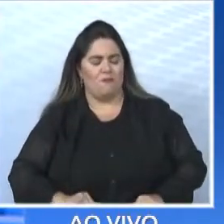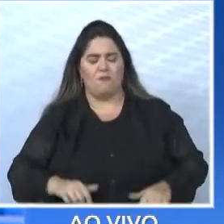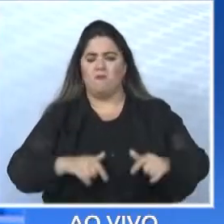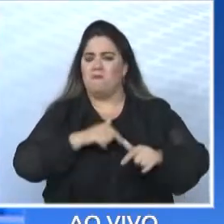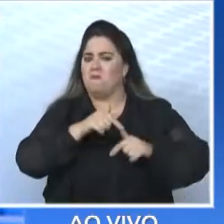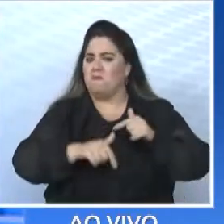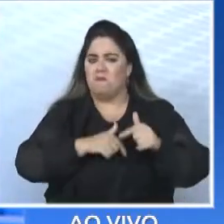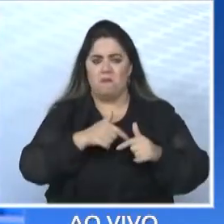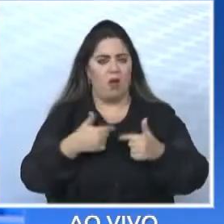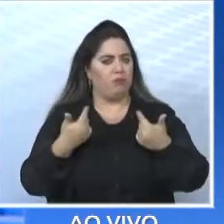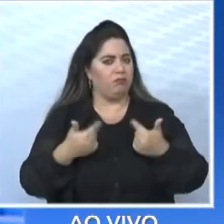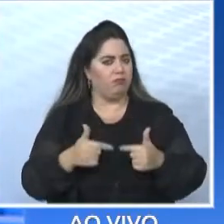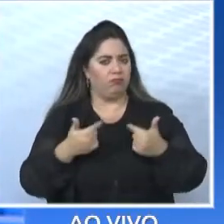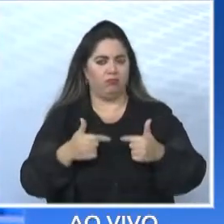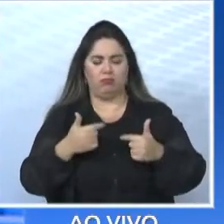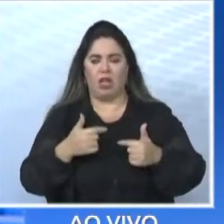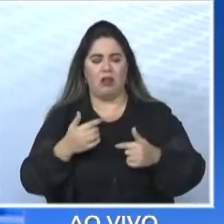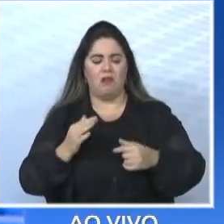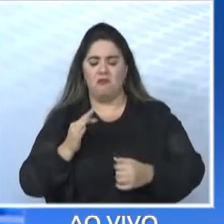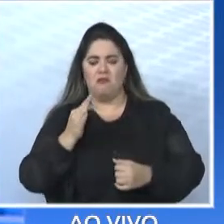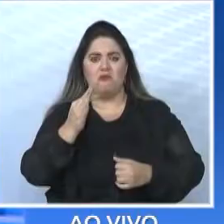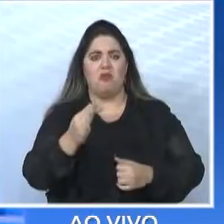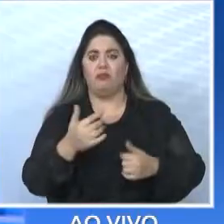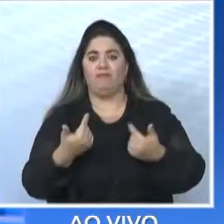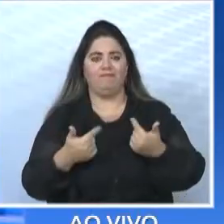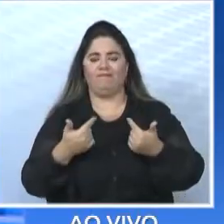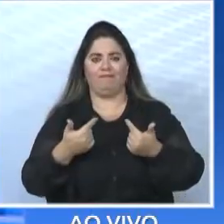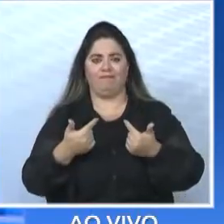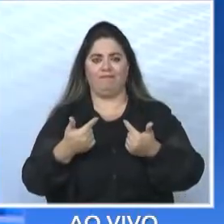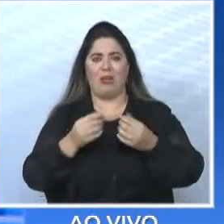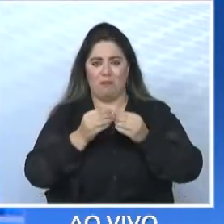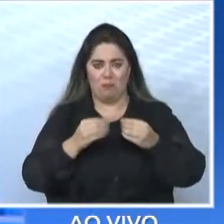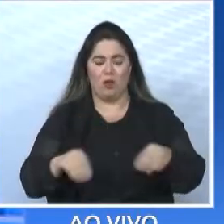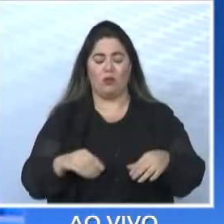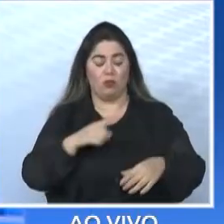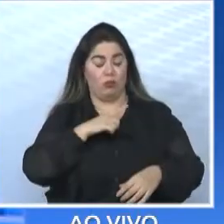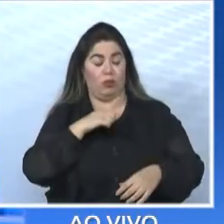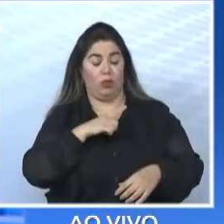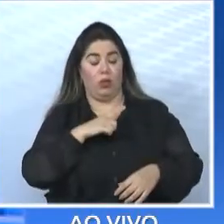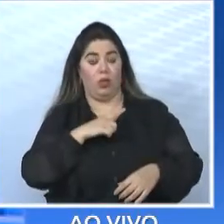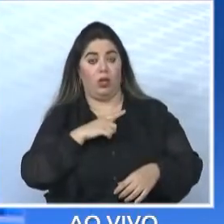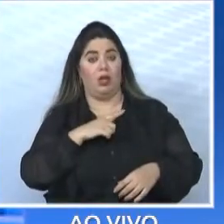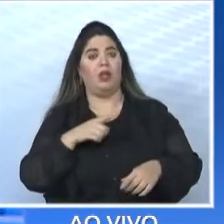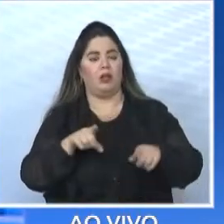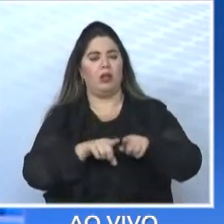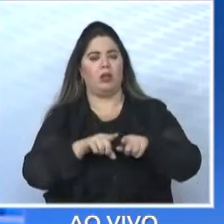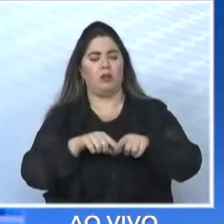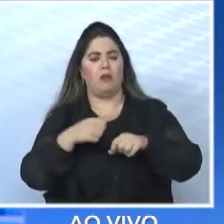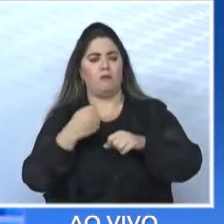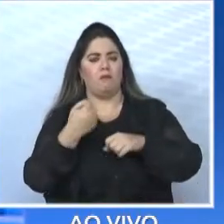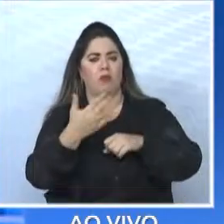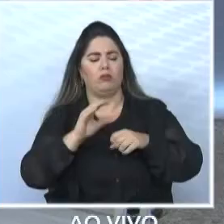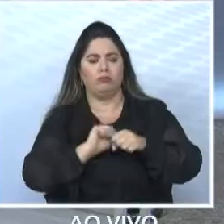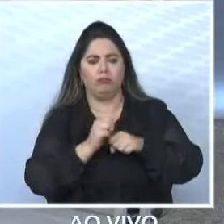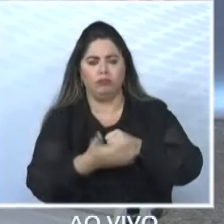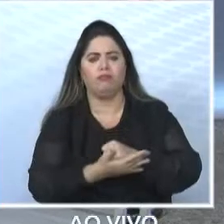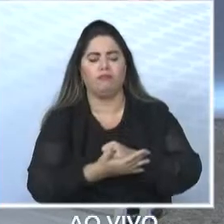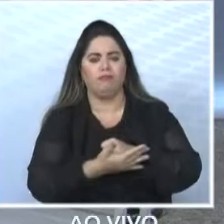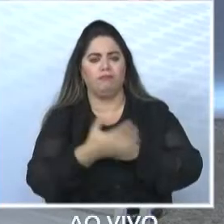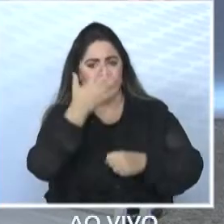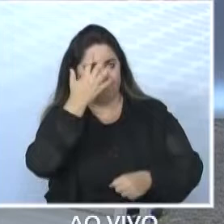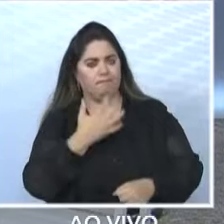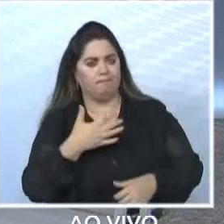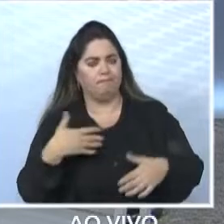uma perspectiva melhor e trazendo consigo um pós-Covid muito sério. Olha, Alexandre Augusto